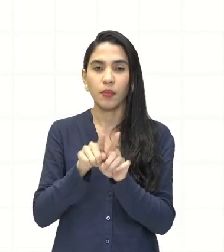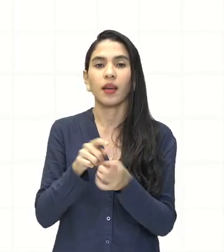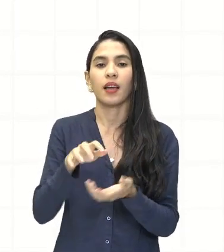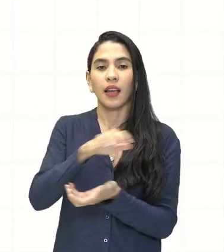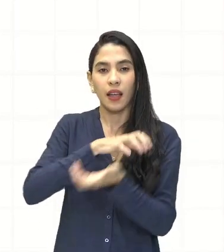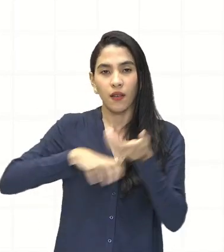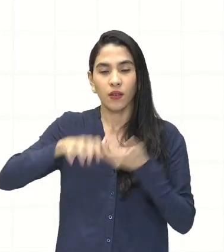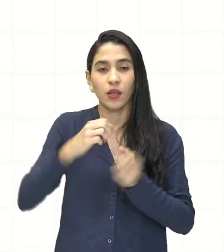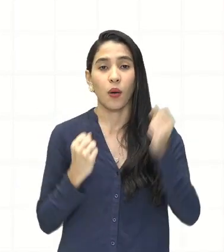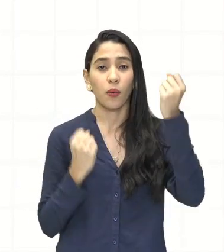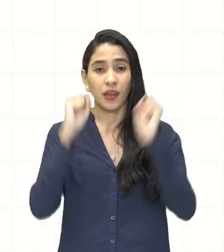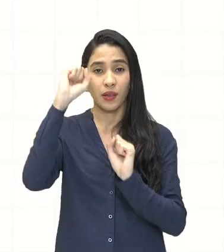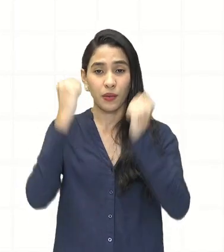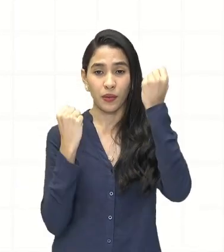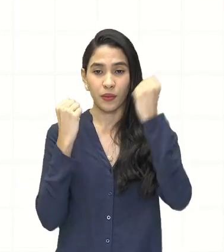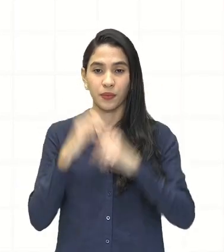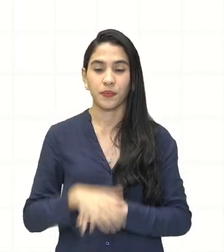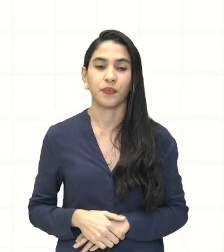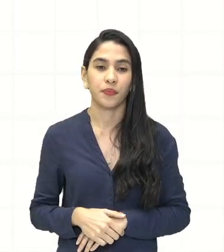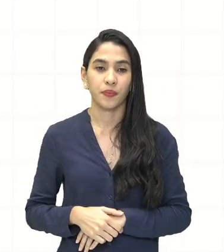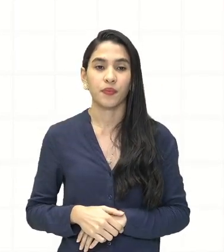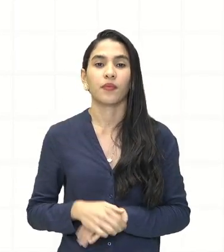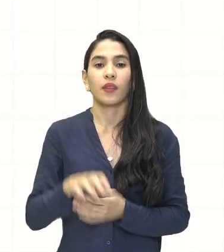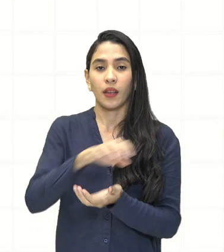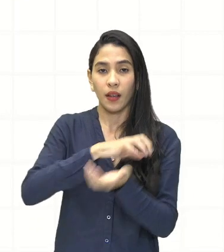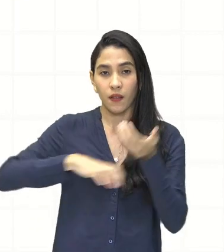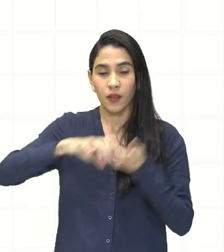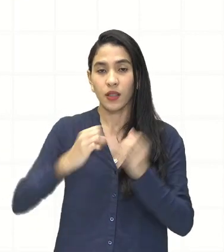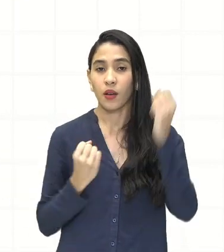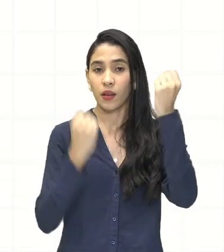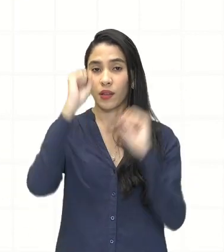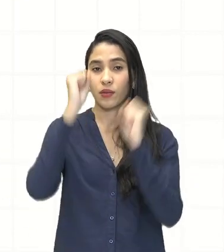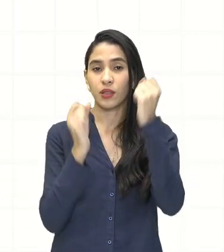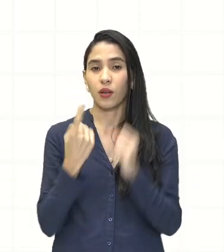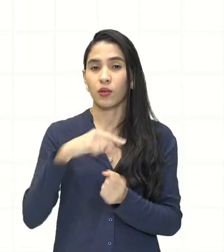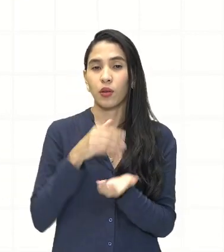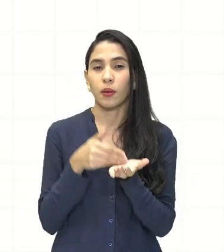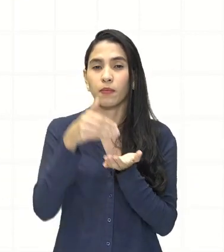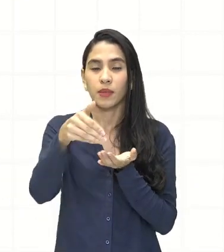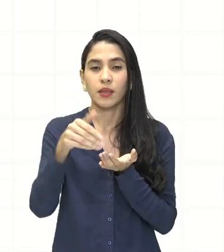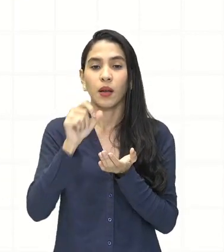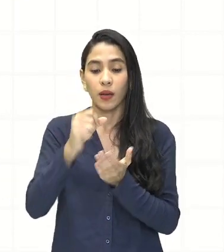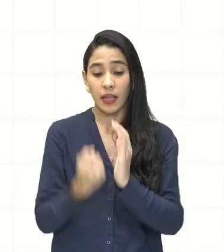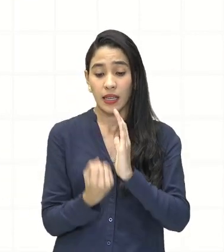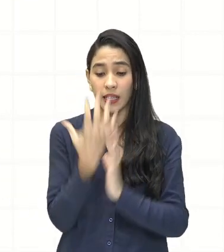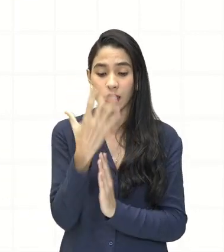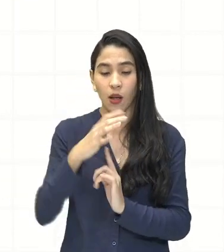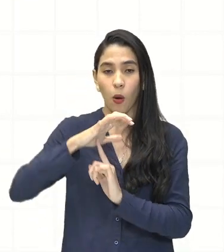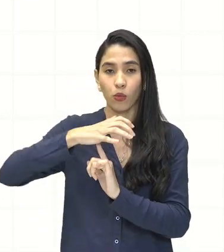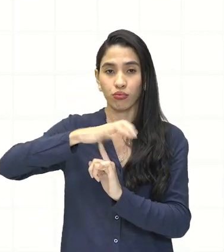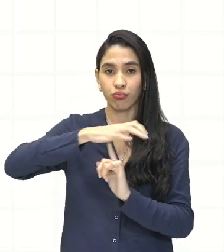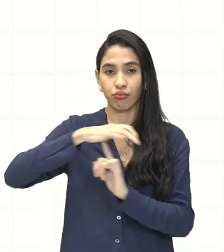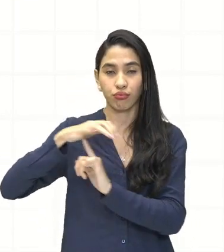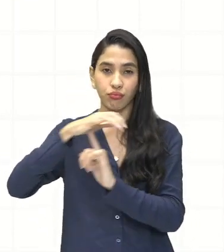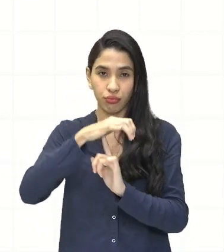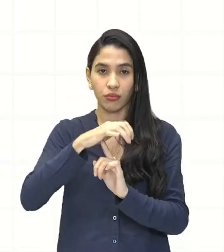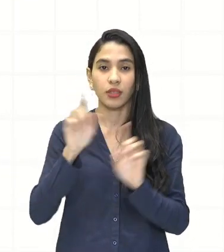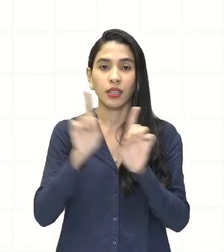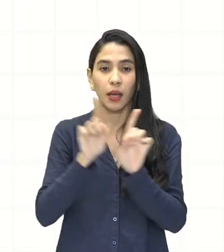Industrial. Na Revolução Industrial, vamos observar aí a introdução da máquina a vapor e também